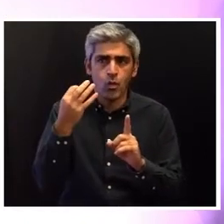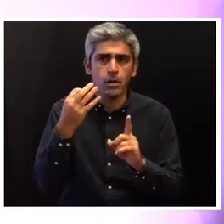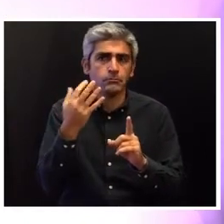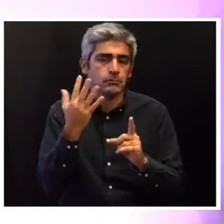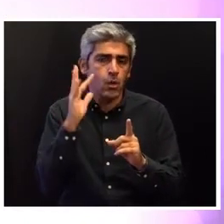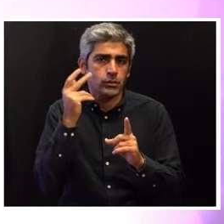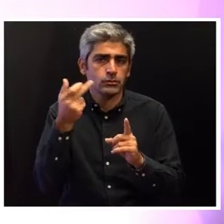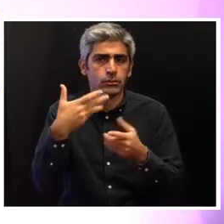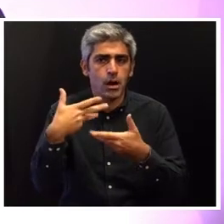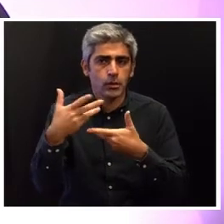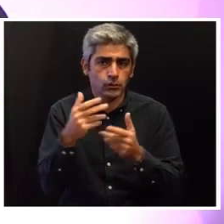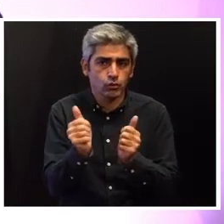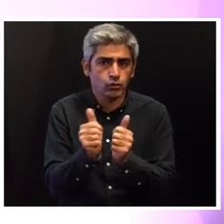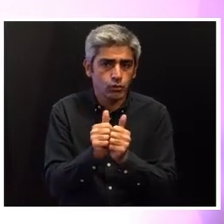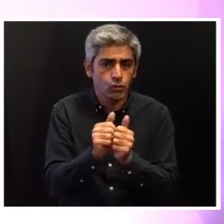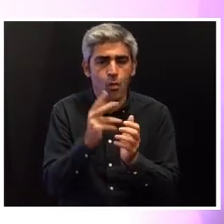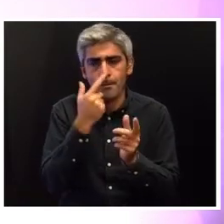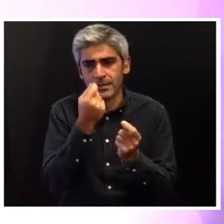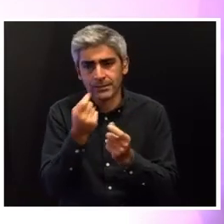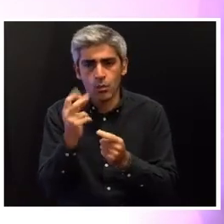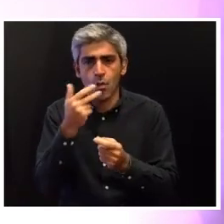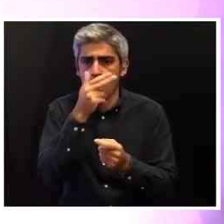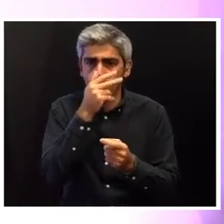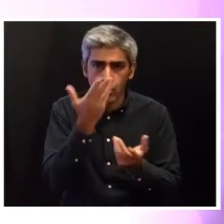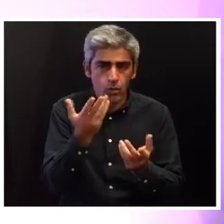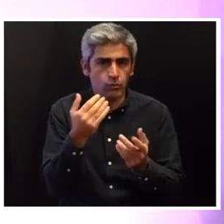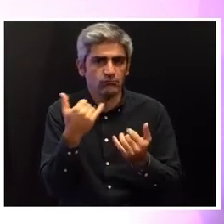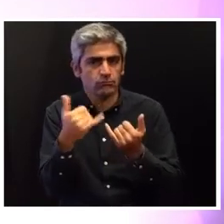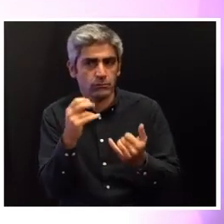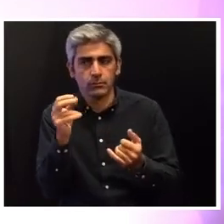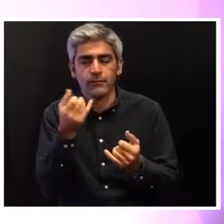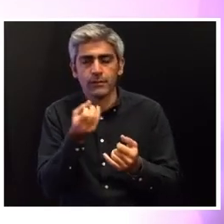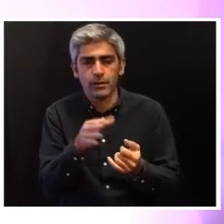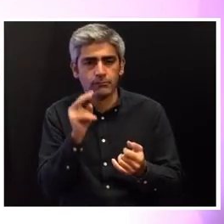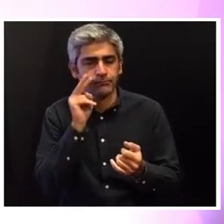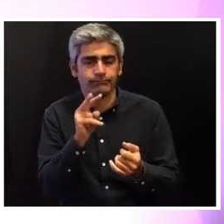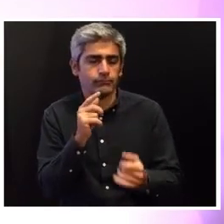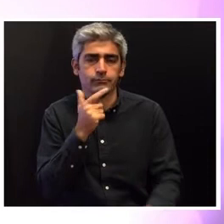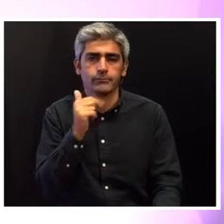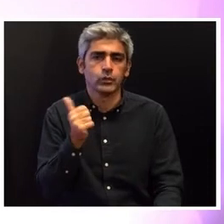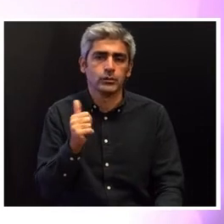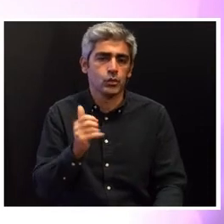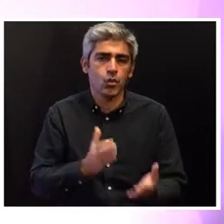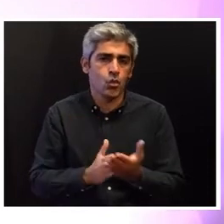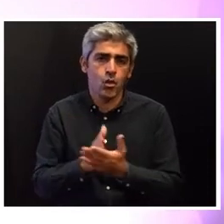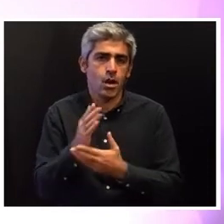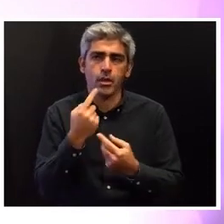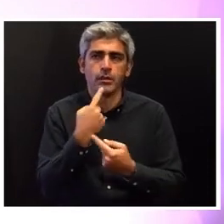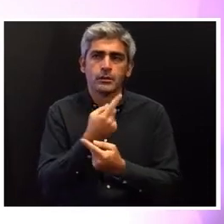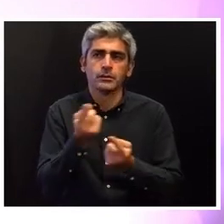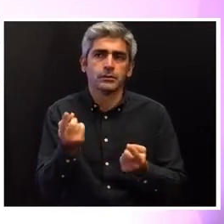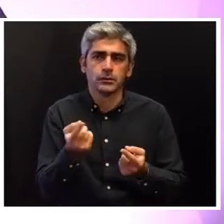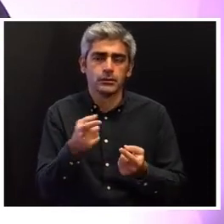uma relação conjugal ou análoga ou de namoro não é possível continuar a afirmar